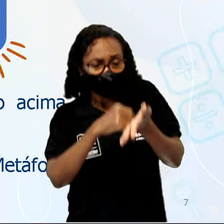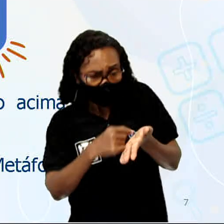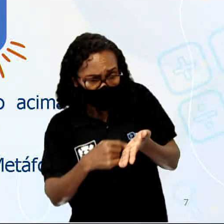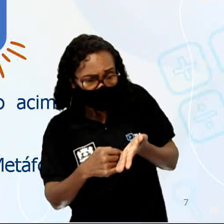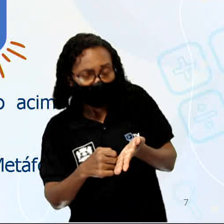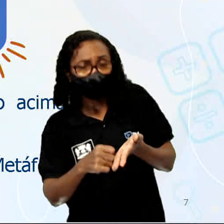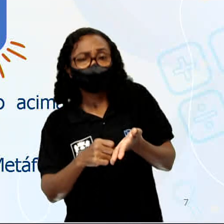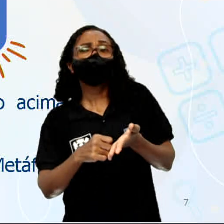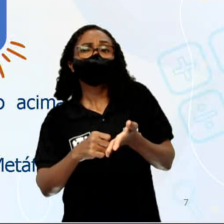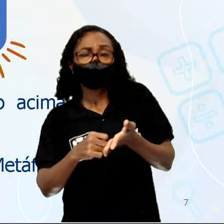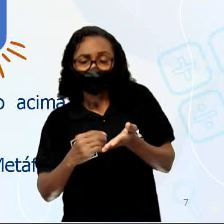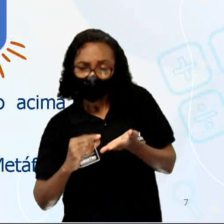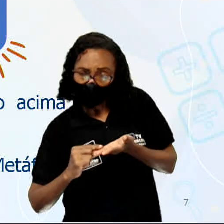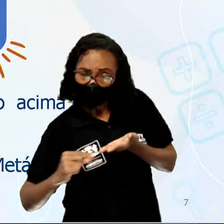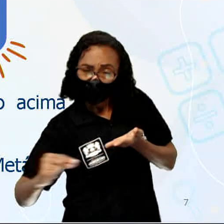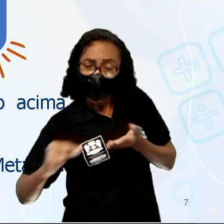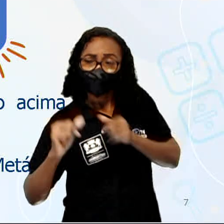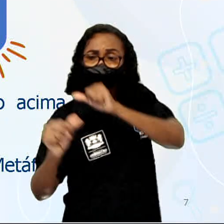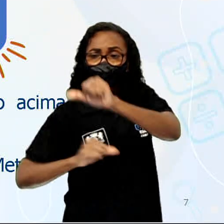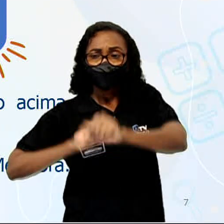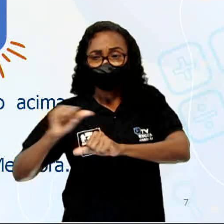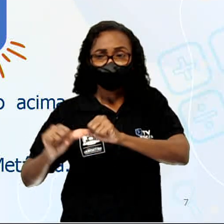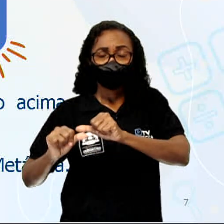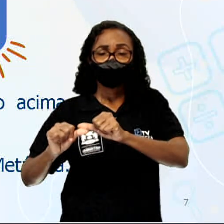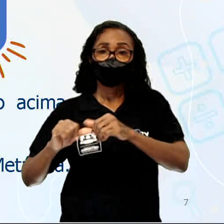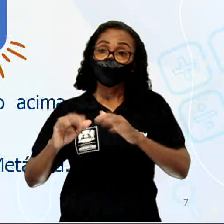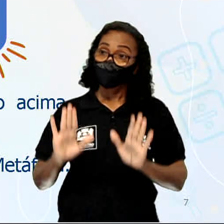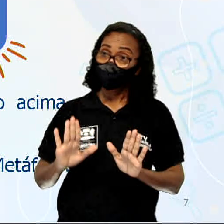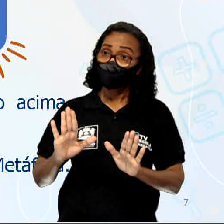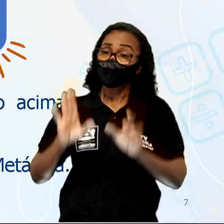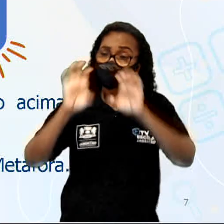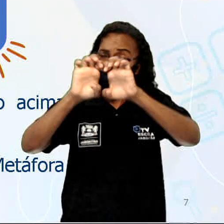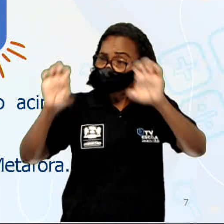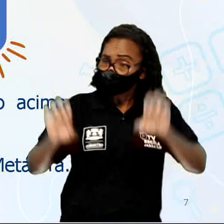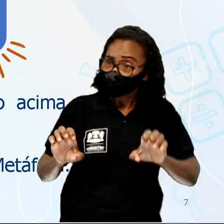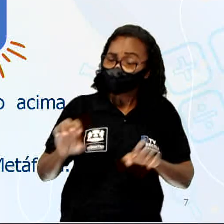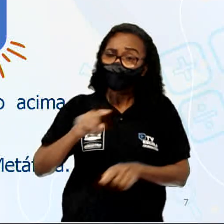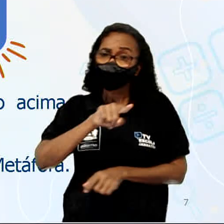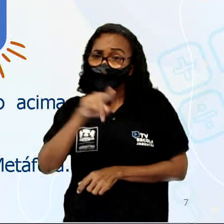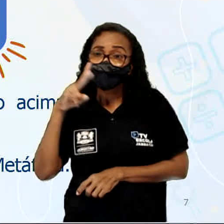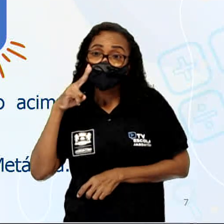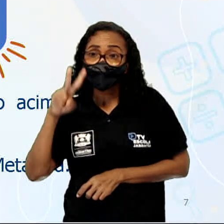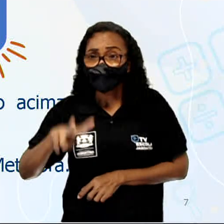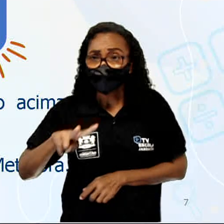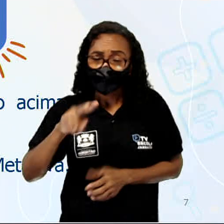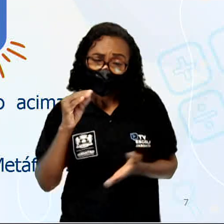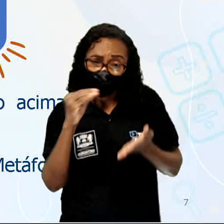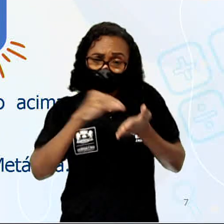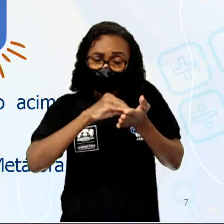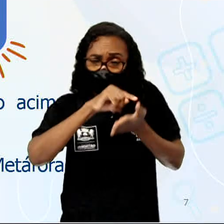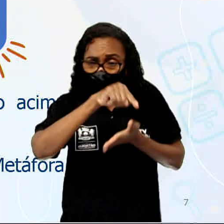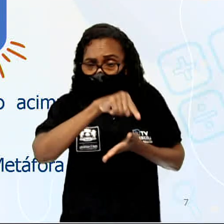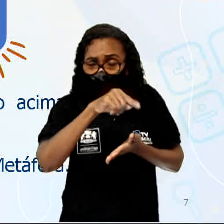vai ser modificado. Mas a estrutura que vocês estão vendo dentro dessa caixinha azul do slide, se